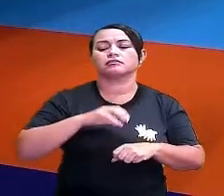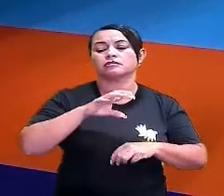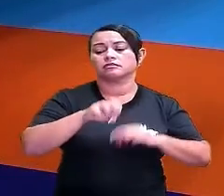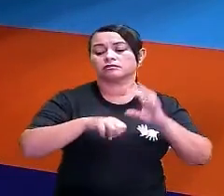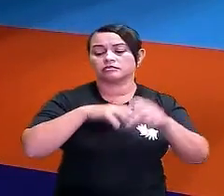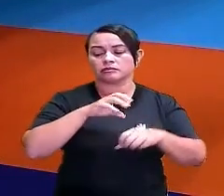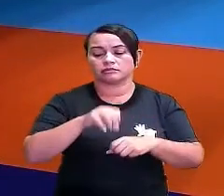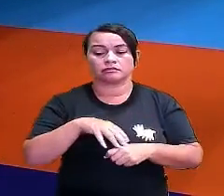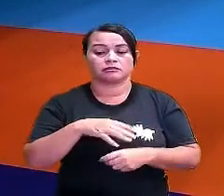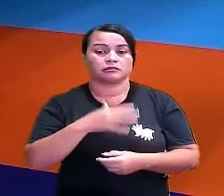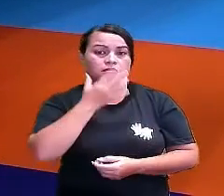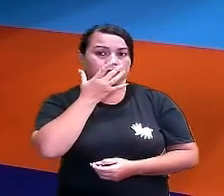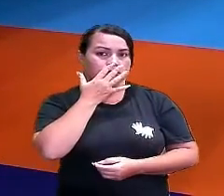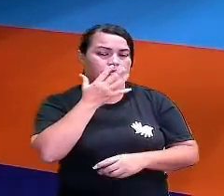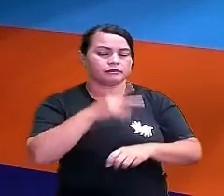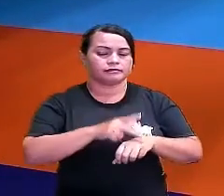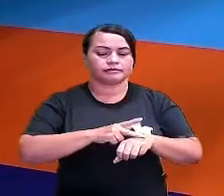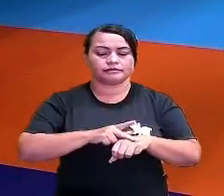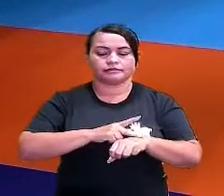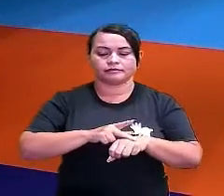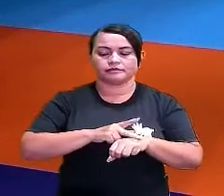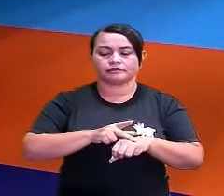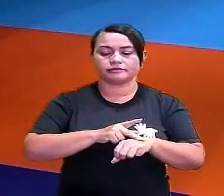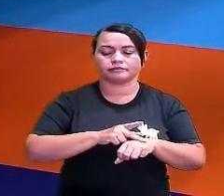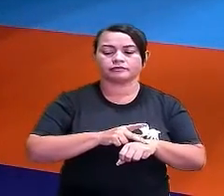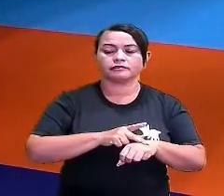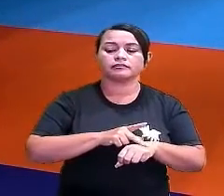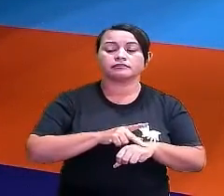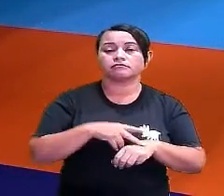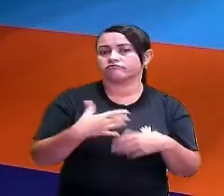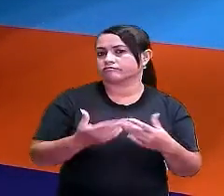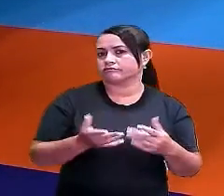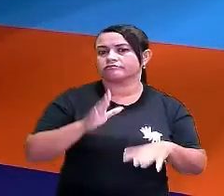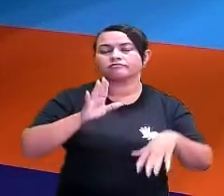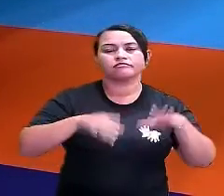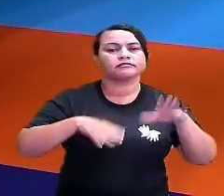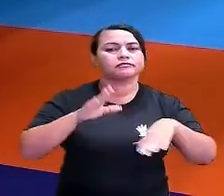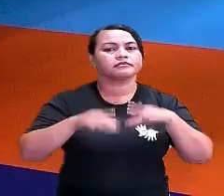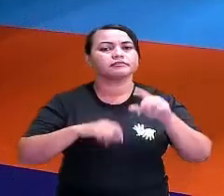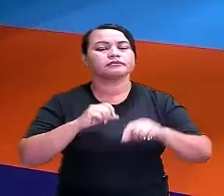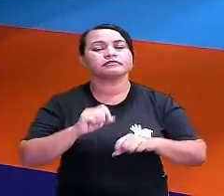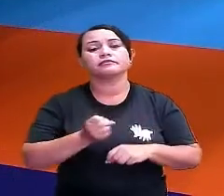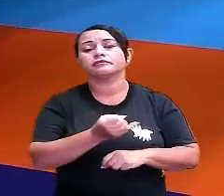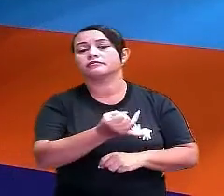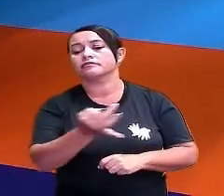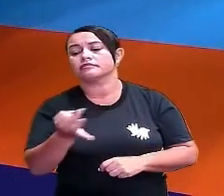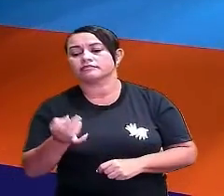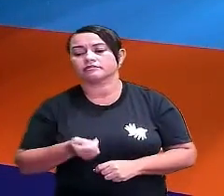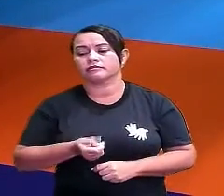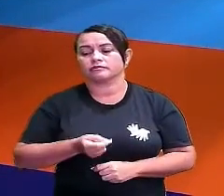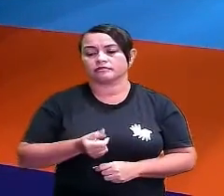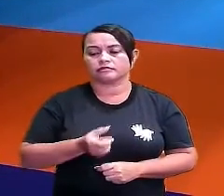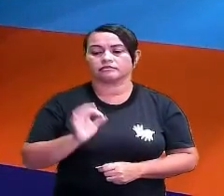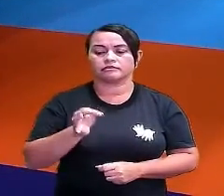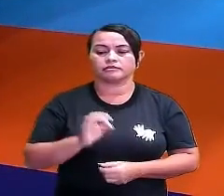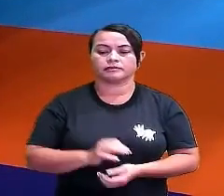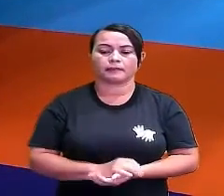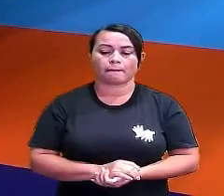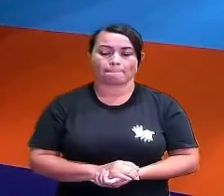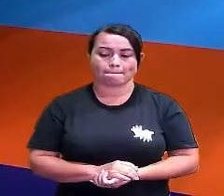as bolinhas pretas. Tá certo? E aí, essa questão só depende da quantidade de bolinhas, tá bom?